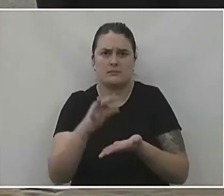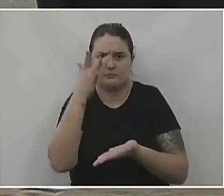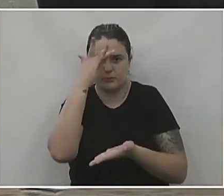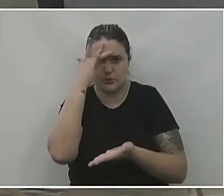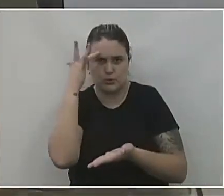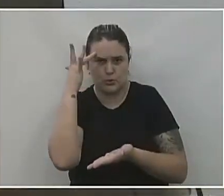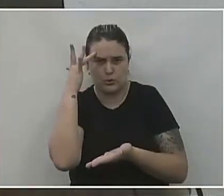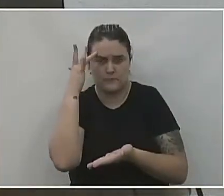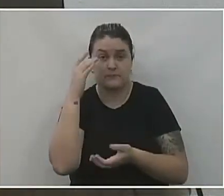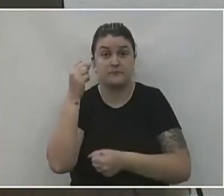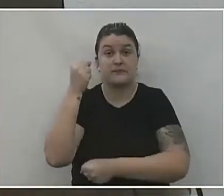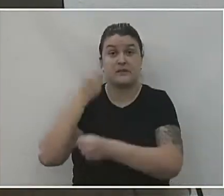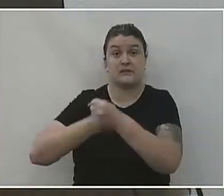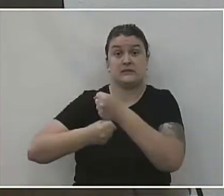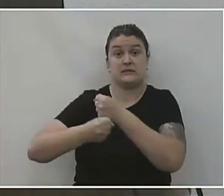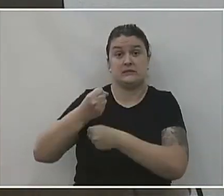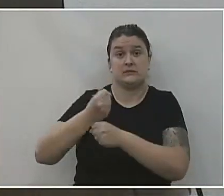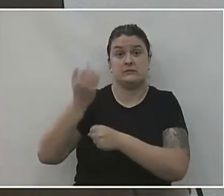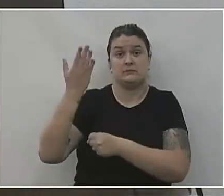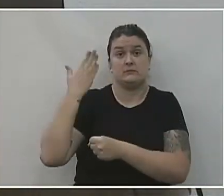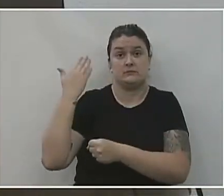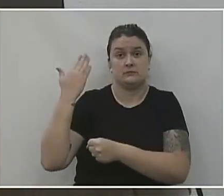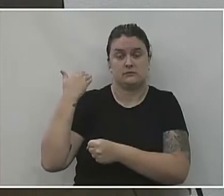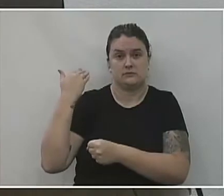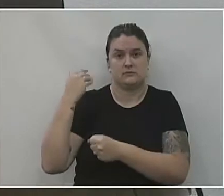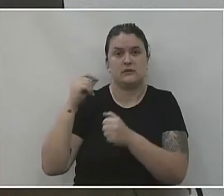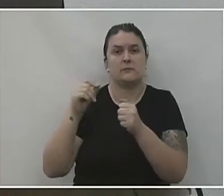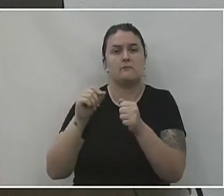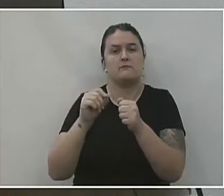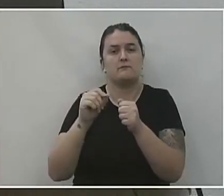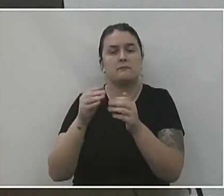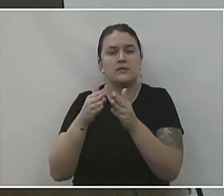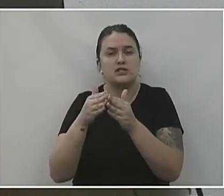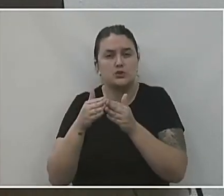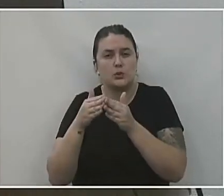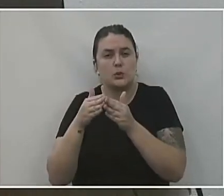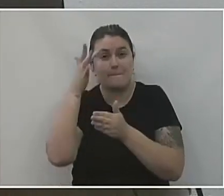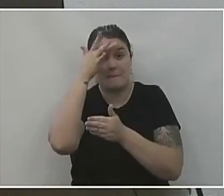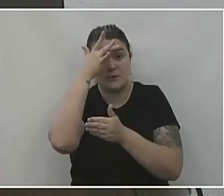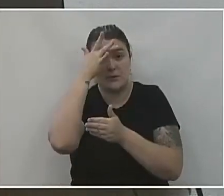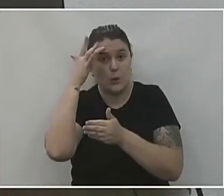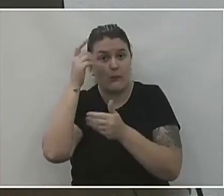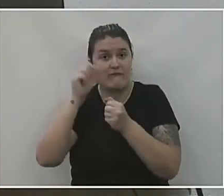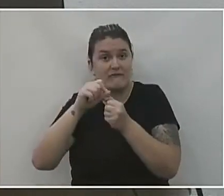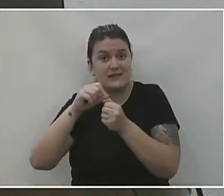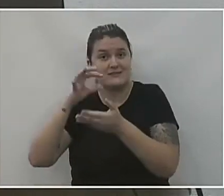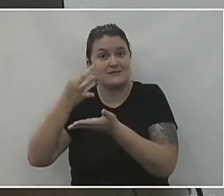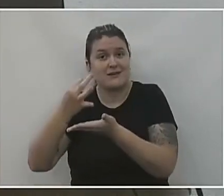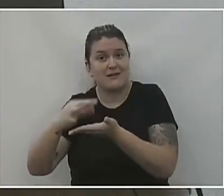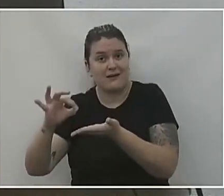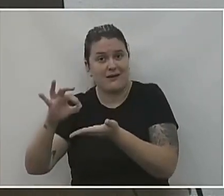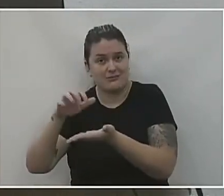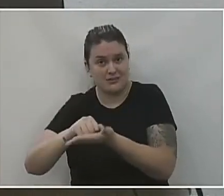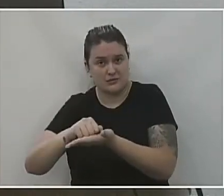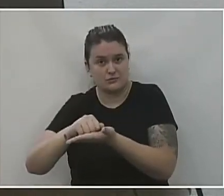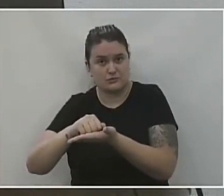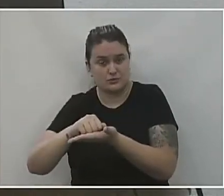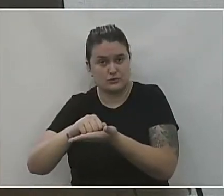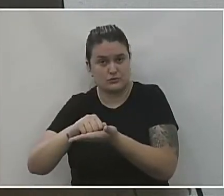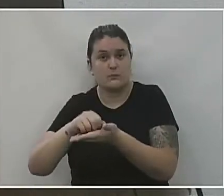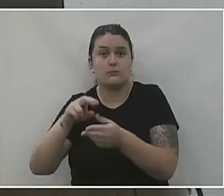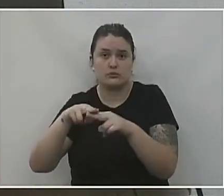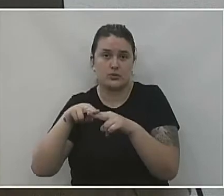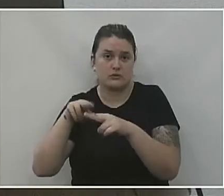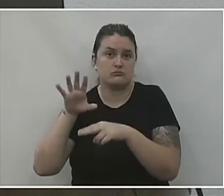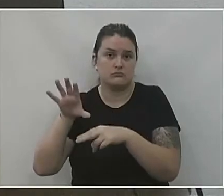comentar. O ano passado, quando foi solicitado que os munícipes fizessem o cadastramento, era em